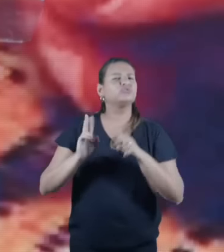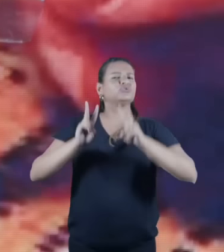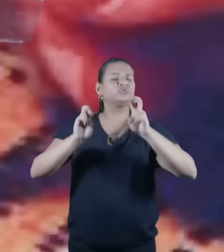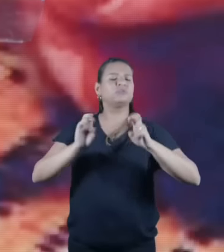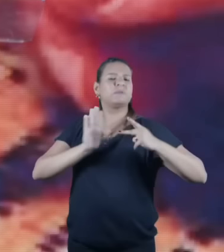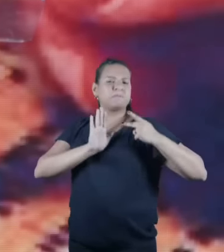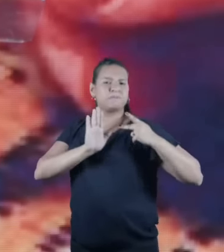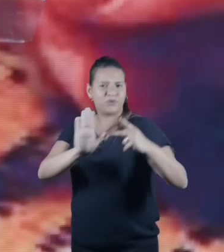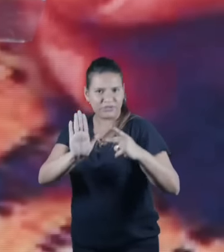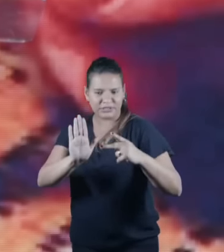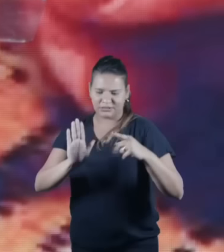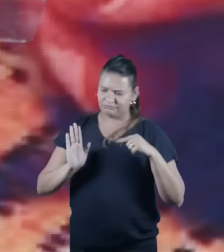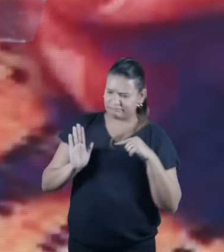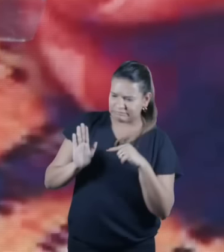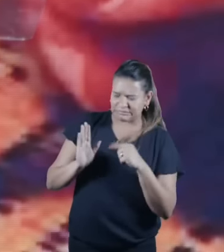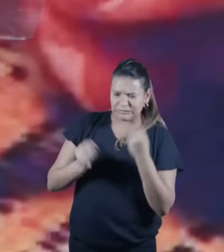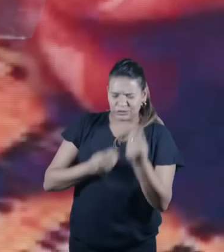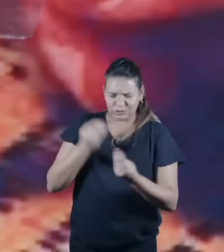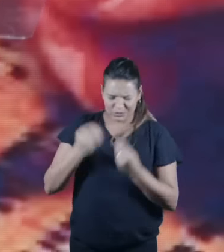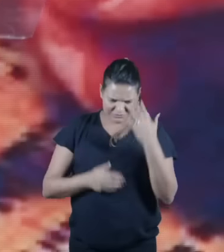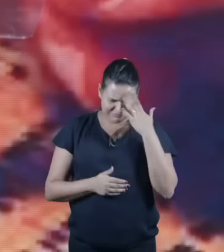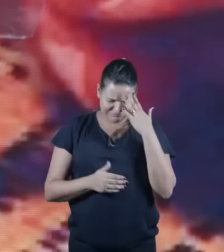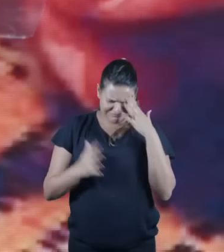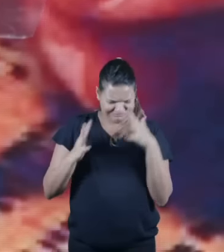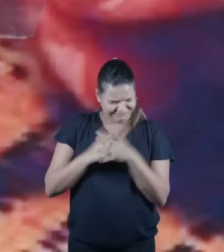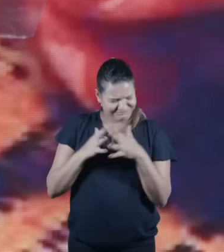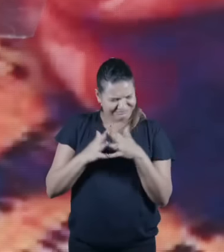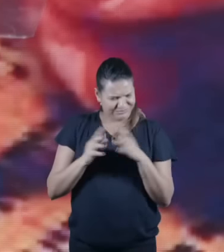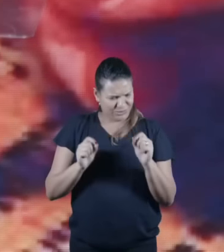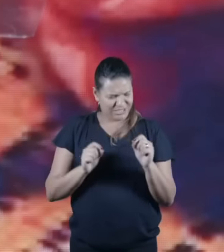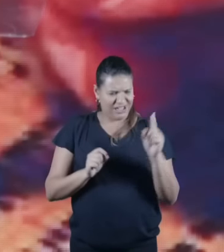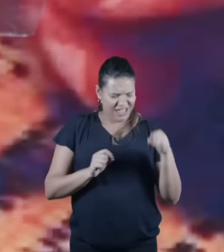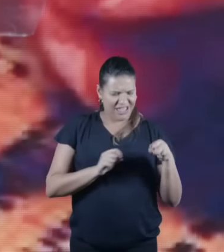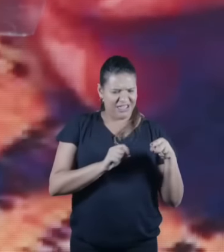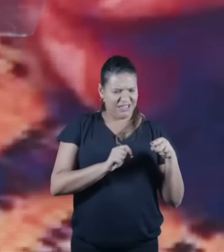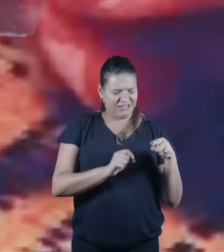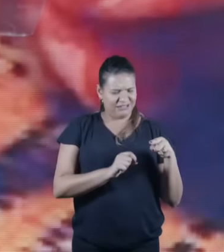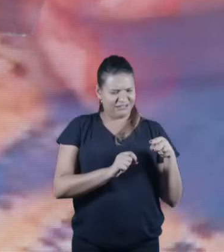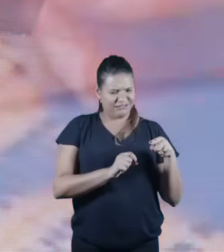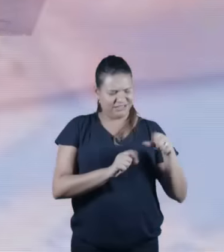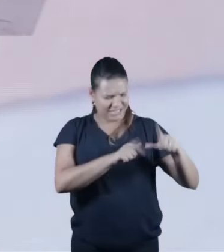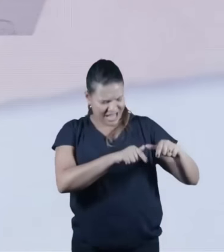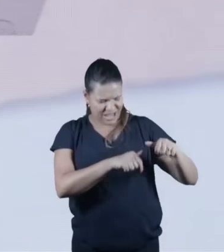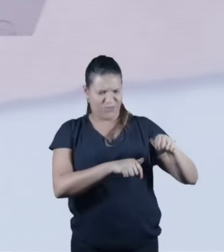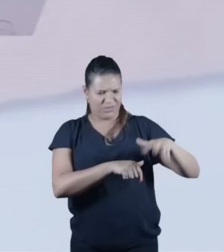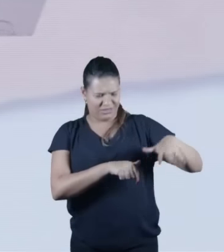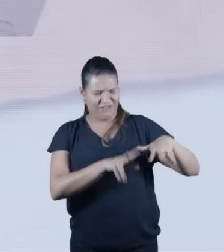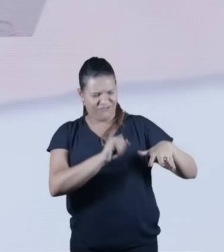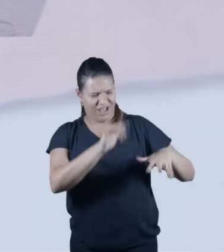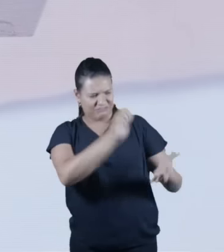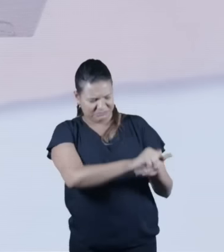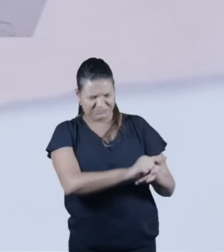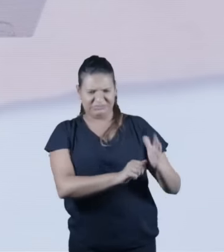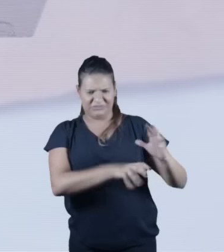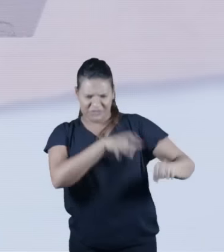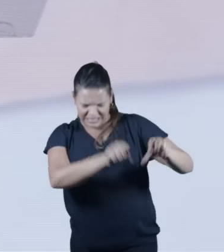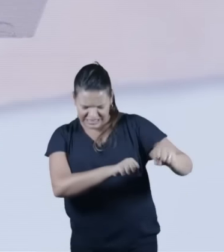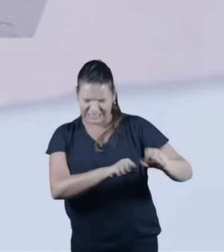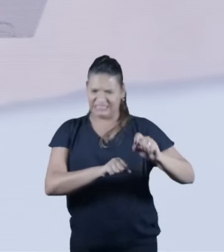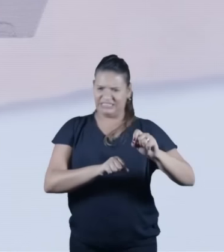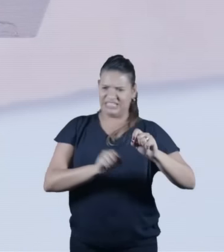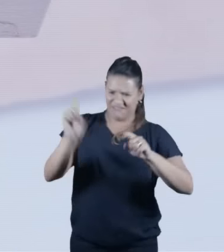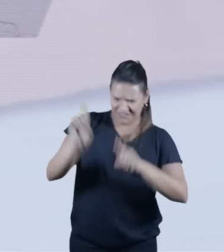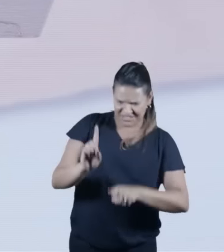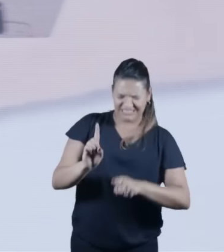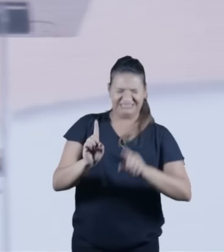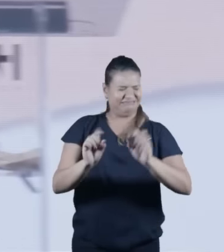juntar elas, para entender toda a história da vinda do Messias. Mas uma profecia que talvez seja a mais conhecida de todas,